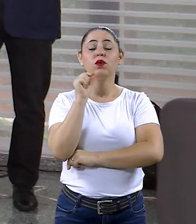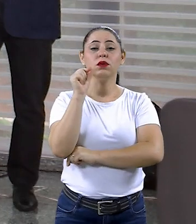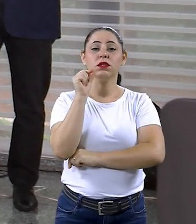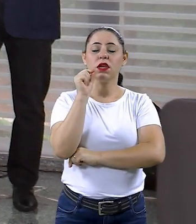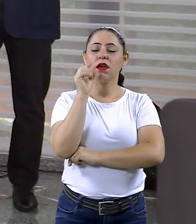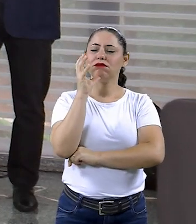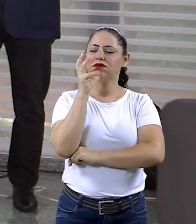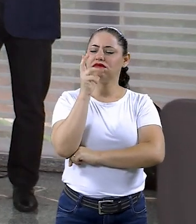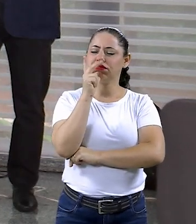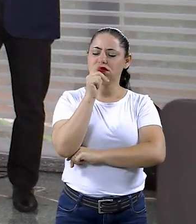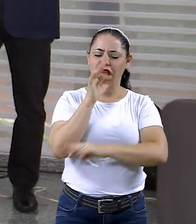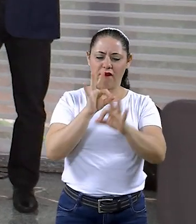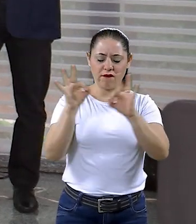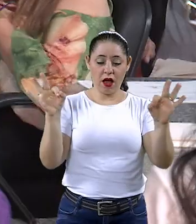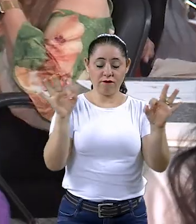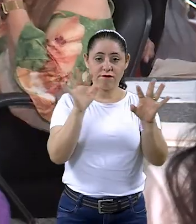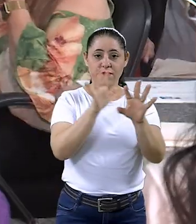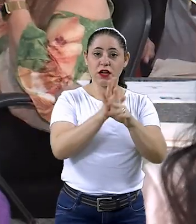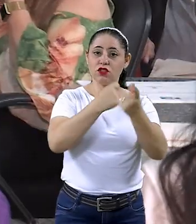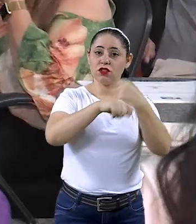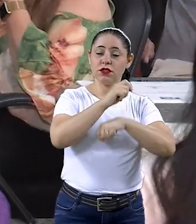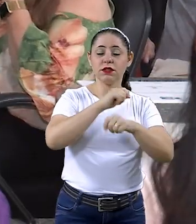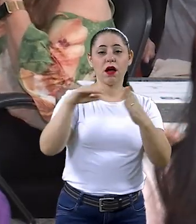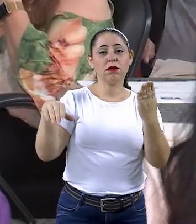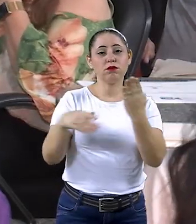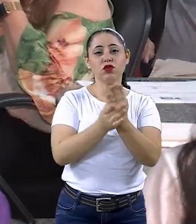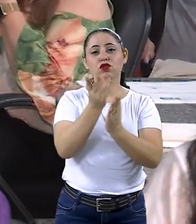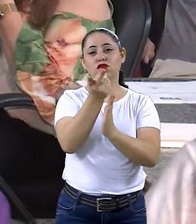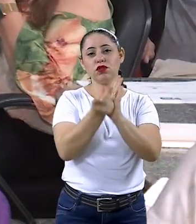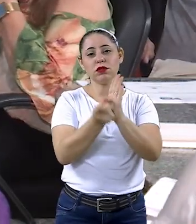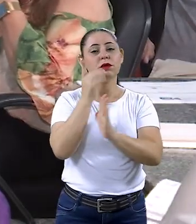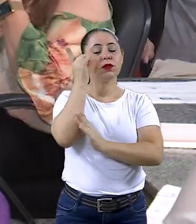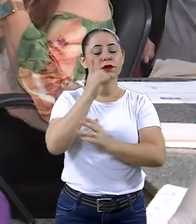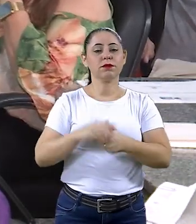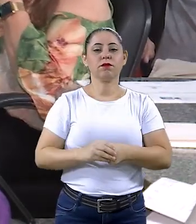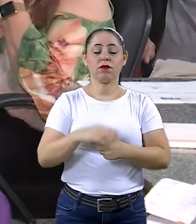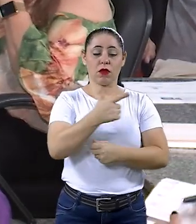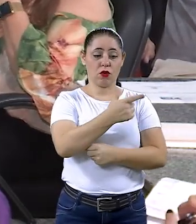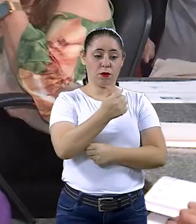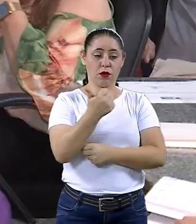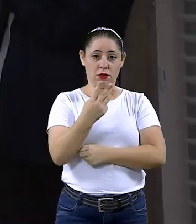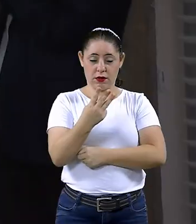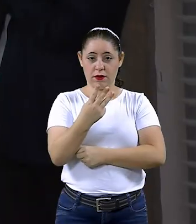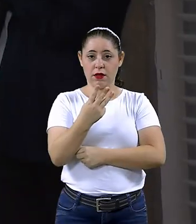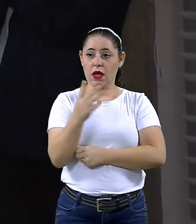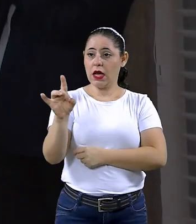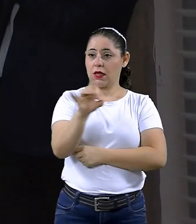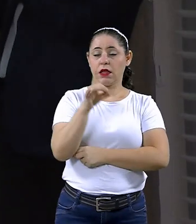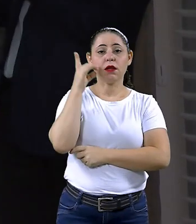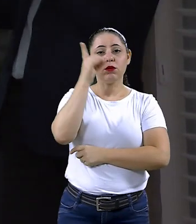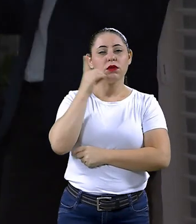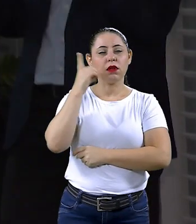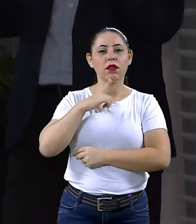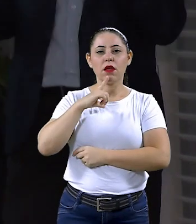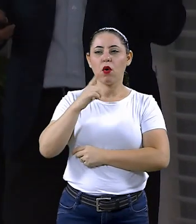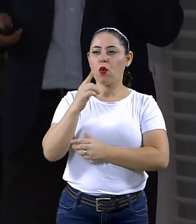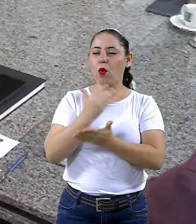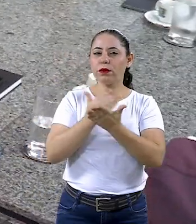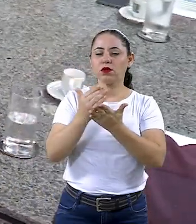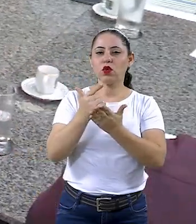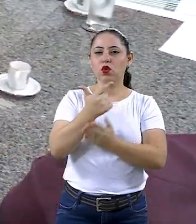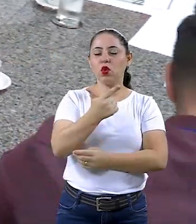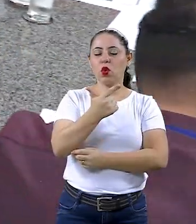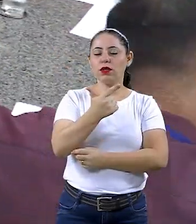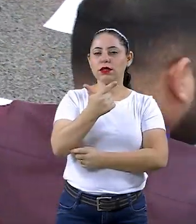agilidade e desburocratização para a gestão de emendas parlamentares. Em 2023, cada deputado estadual